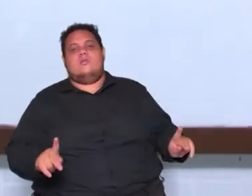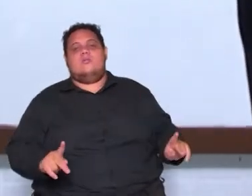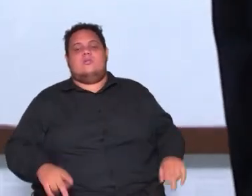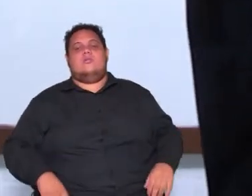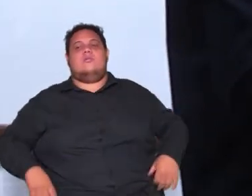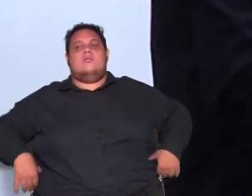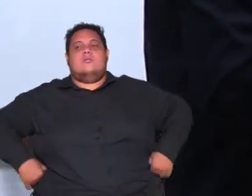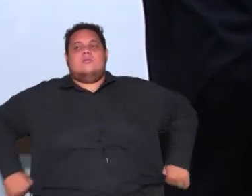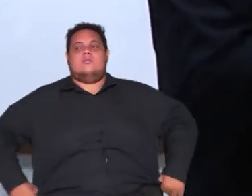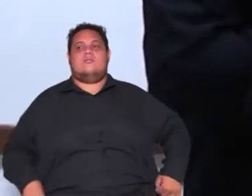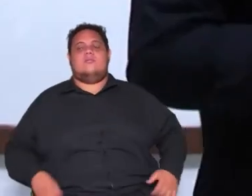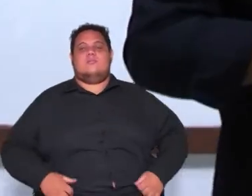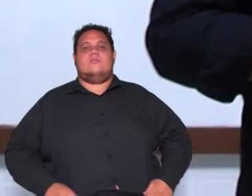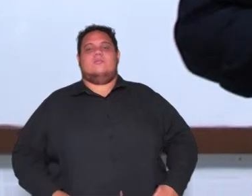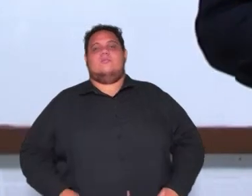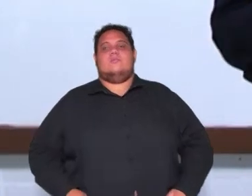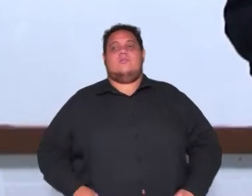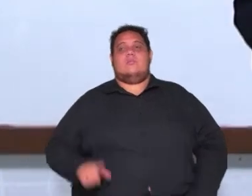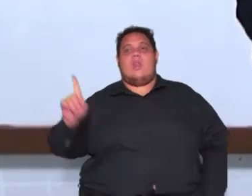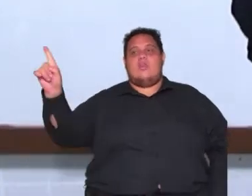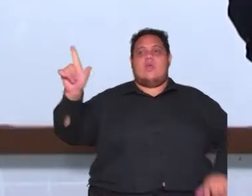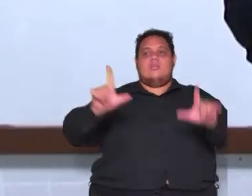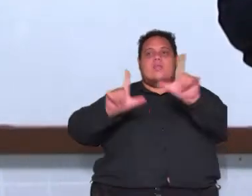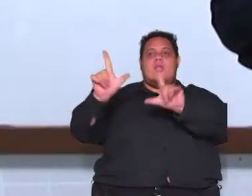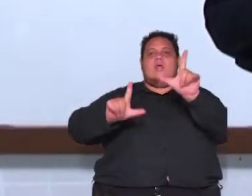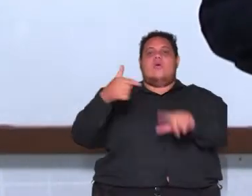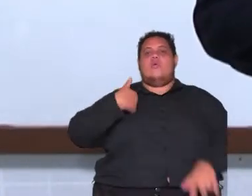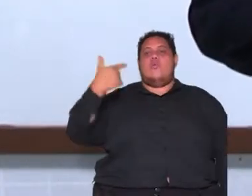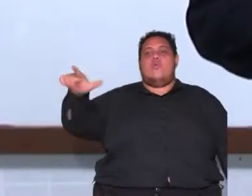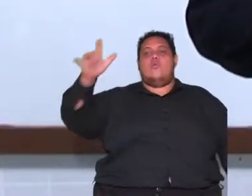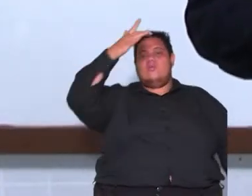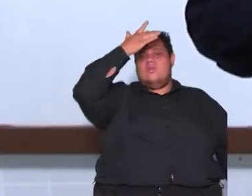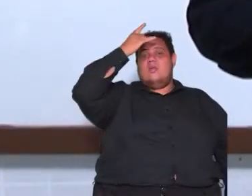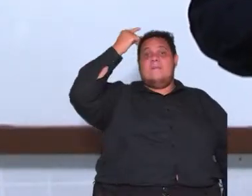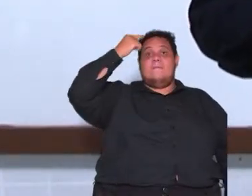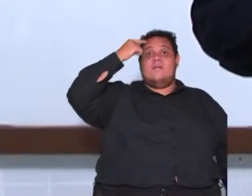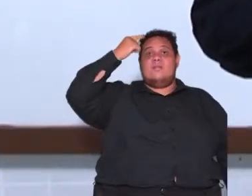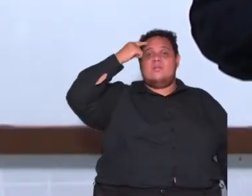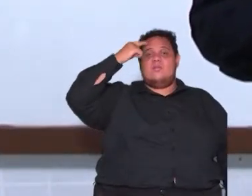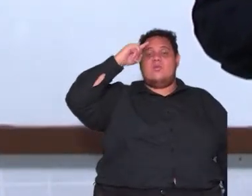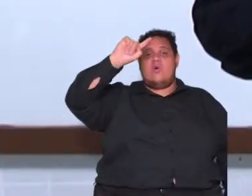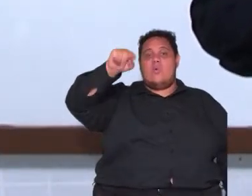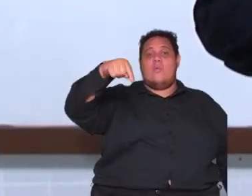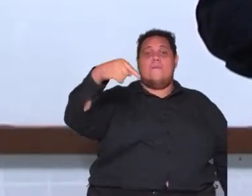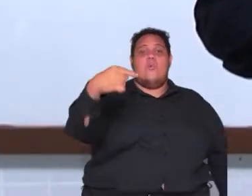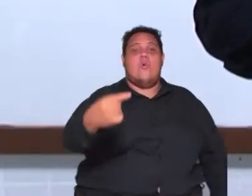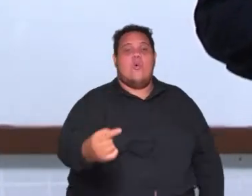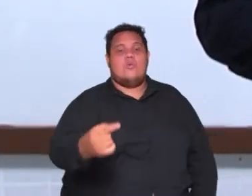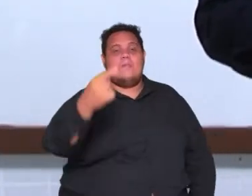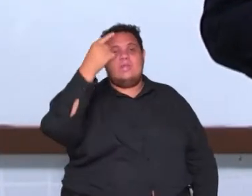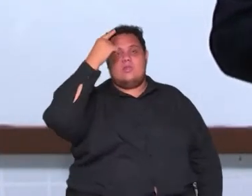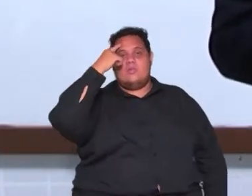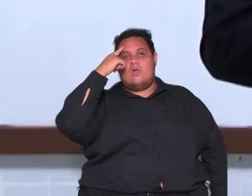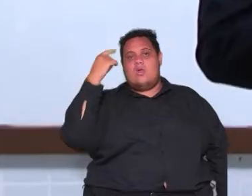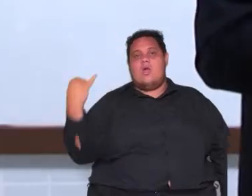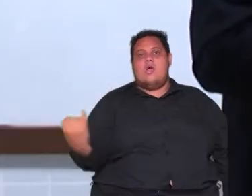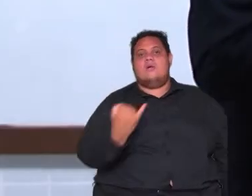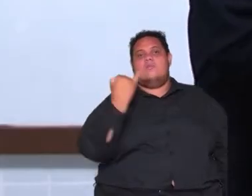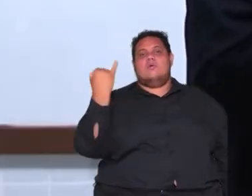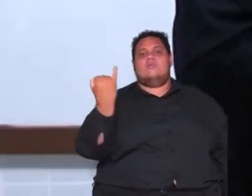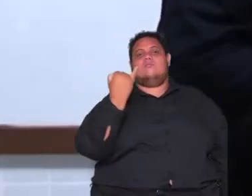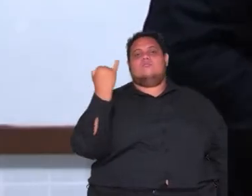seguindo outros pensadores esse próximo pensador aqui importantíssimo tá